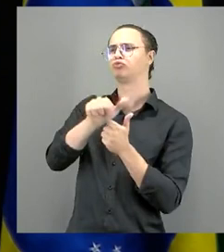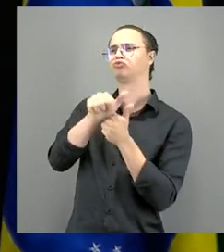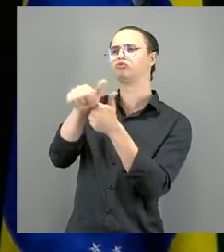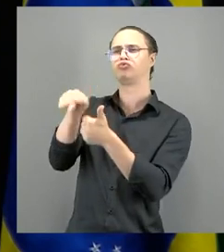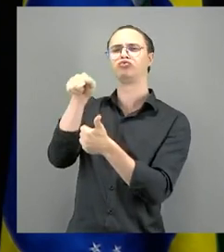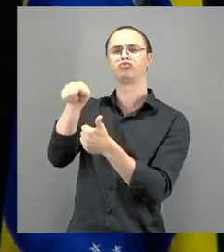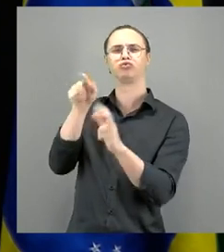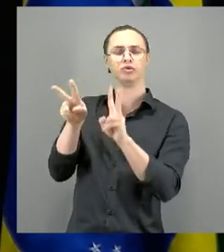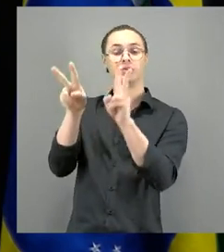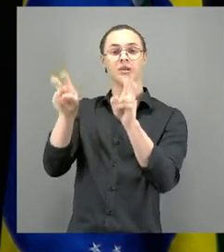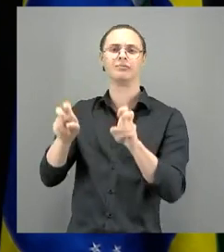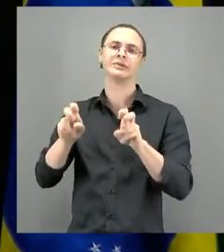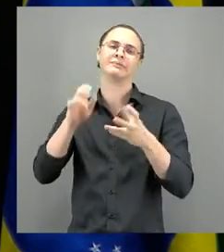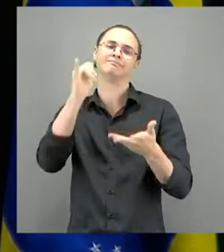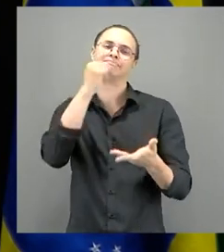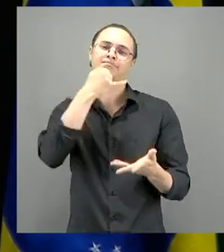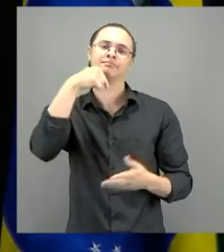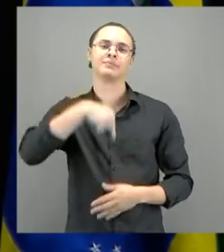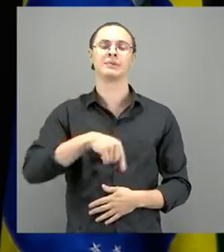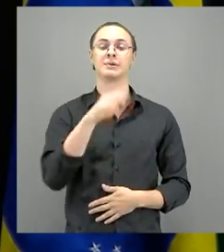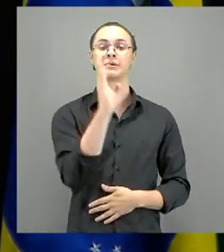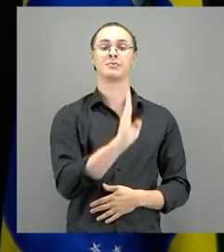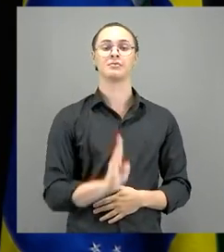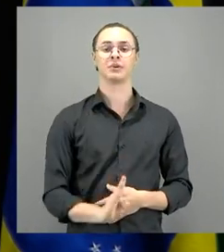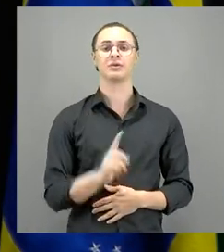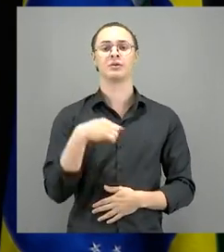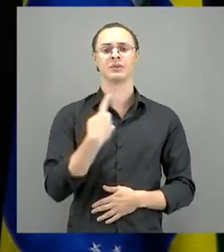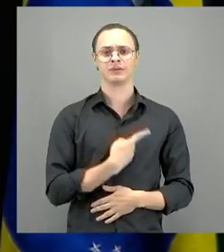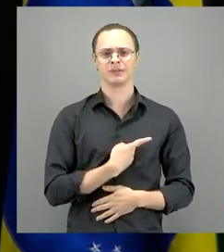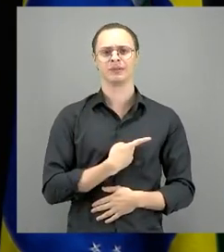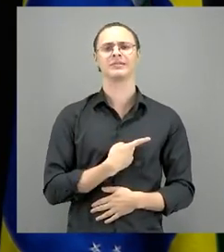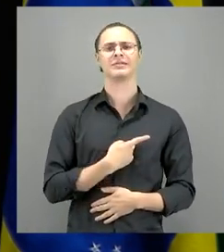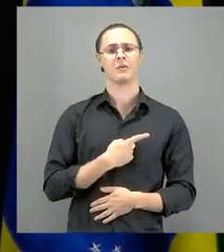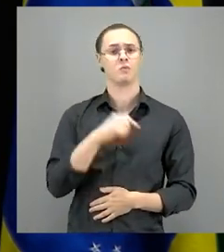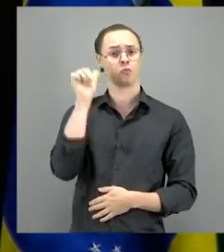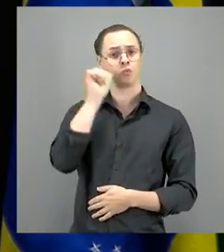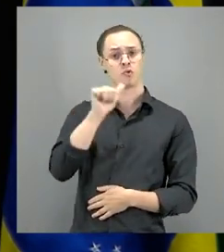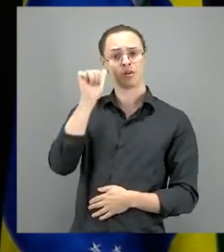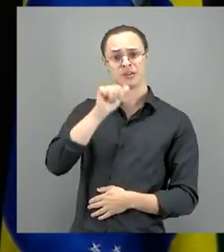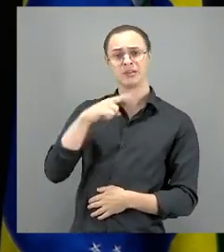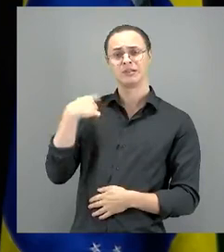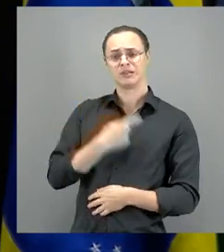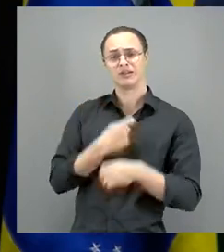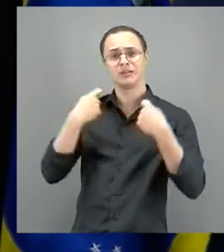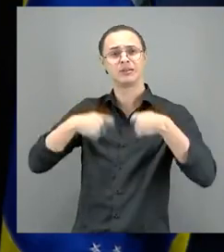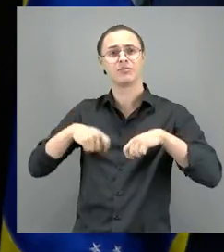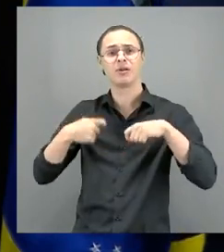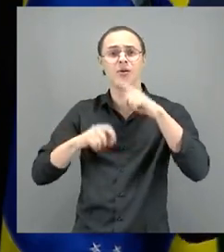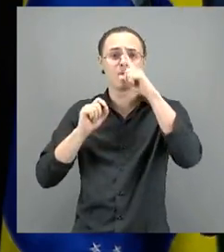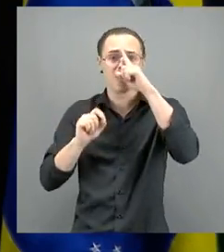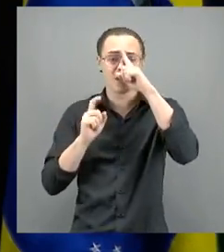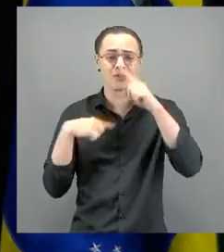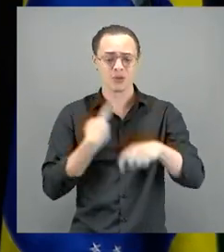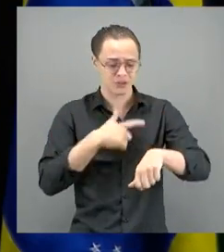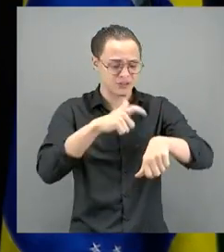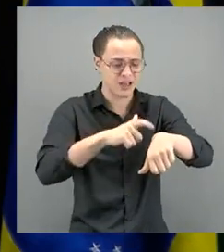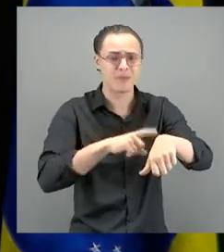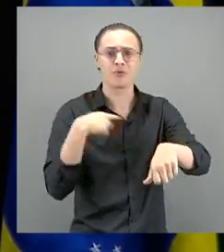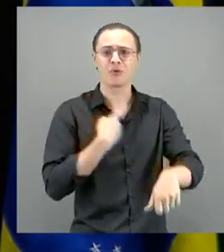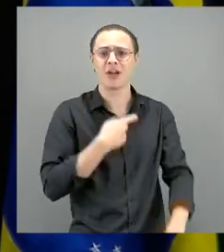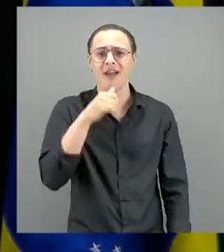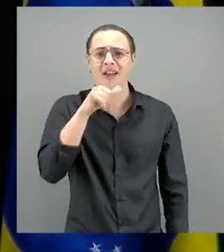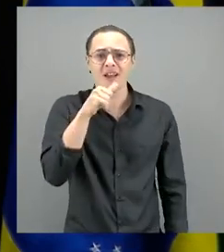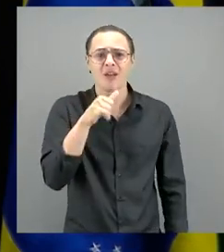lamentavelmente, aqui no Brasil, nós somos obrigadas a gastar nosso tempo e a nossa energia. O que eu estou vivendo aqui